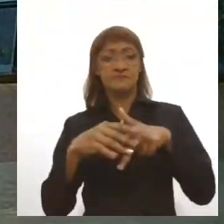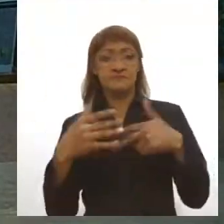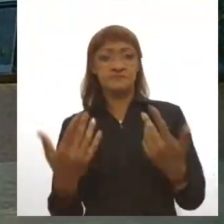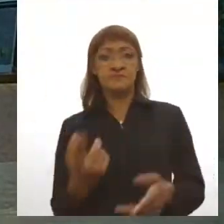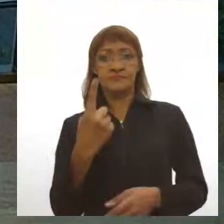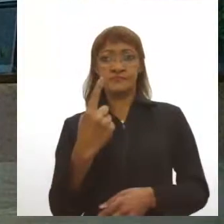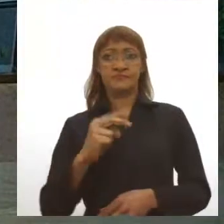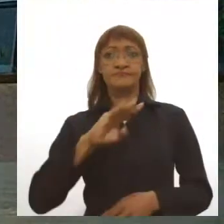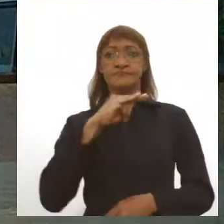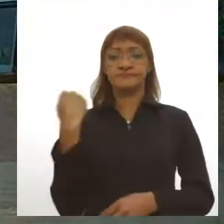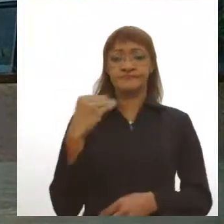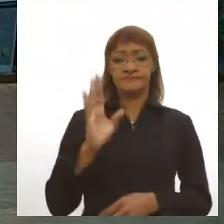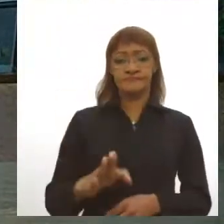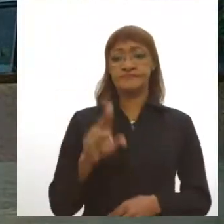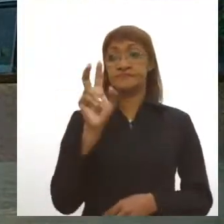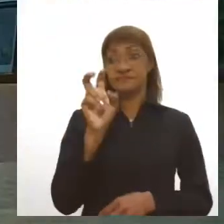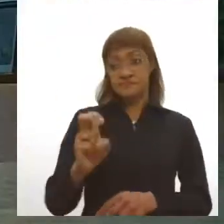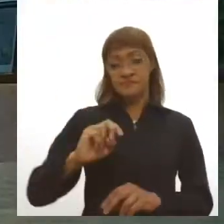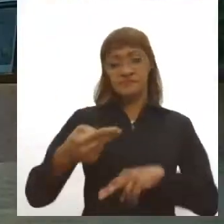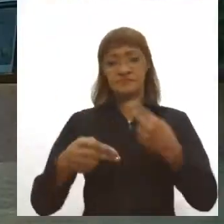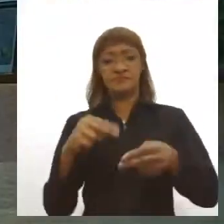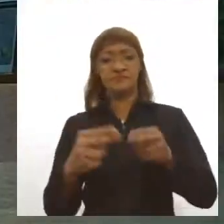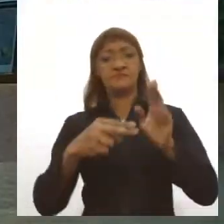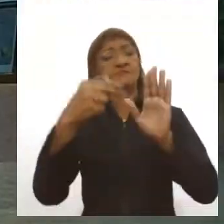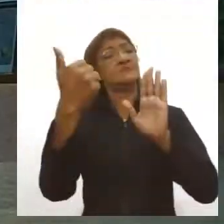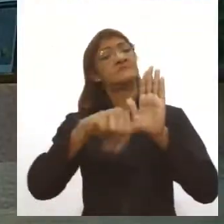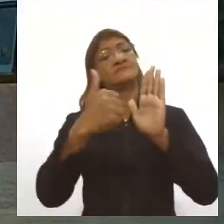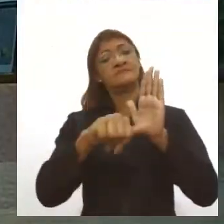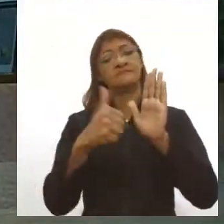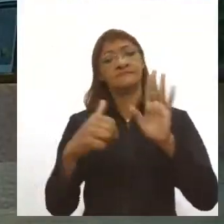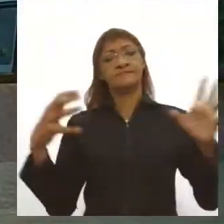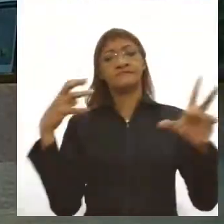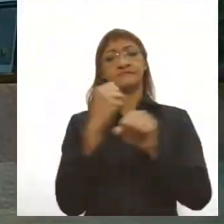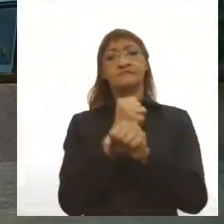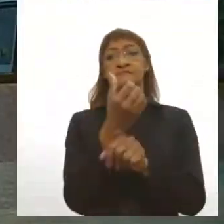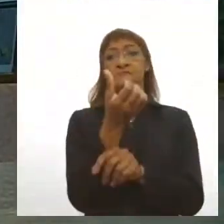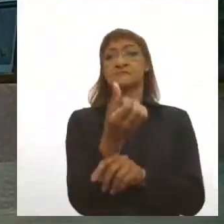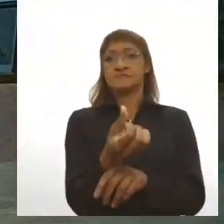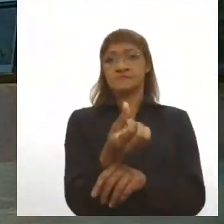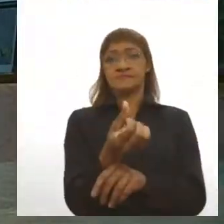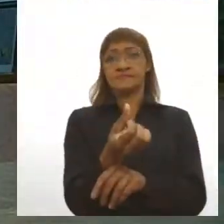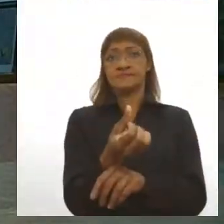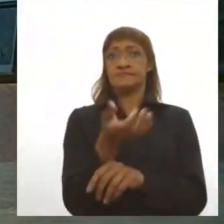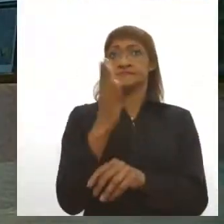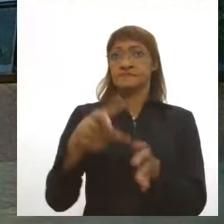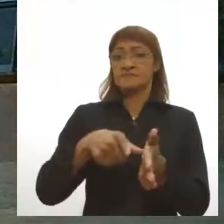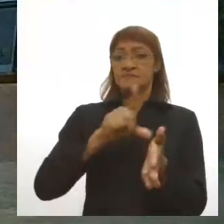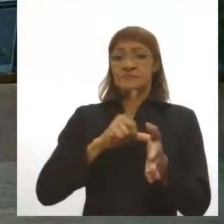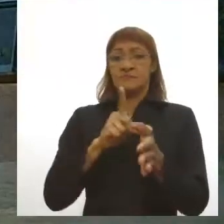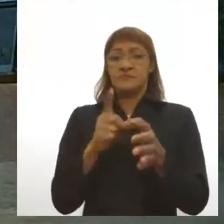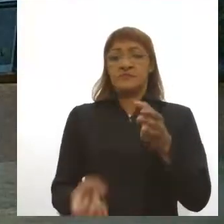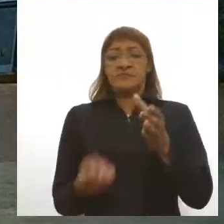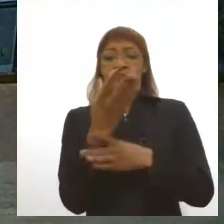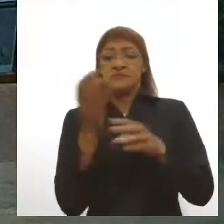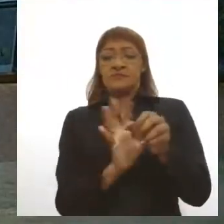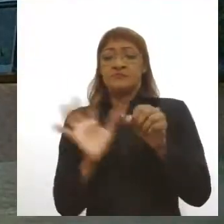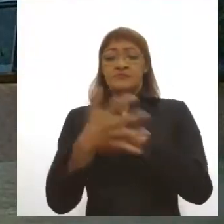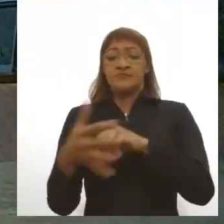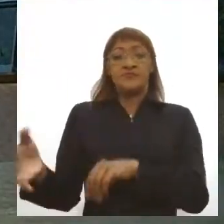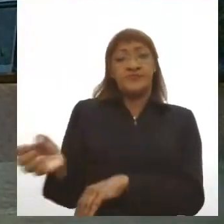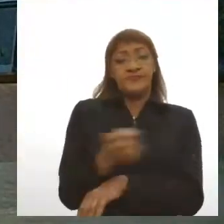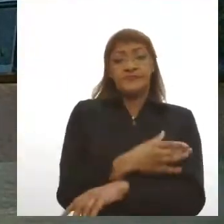óbito. Cinco mortes estavam em investigação, totalizando seis óbitos. Desde quando o novo coronavírus chegou ao Estado,